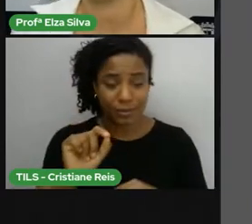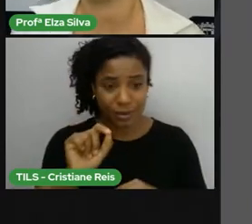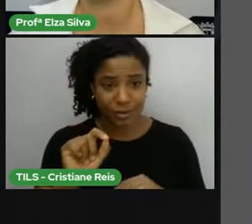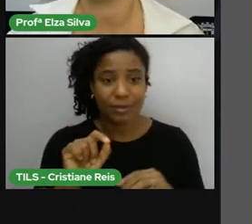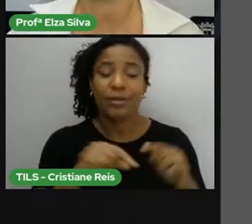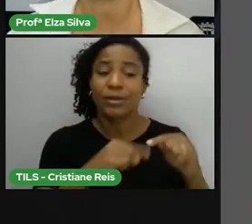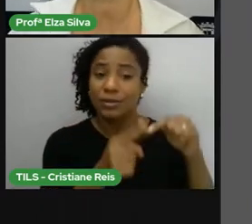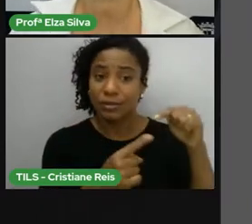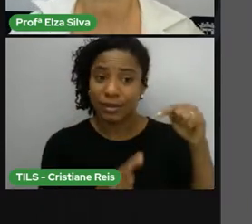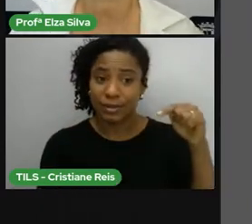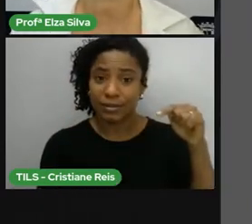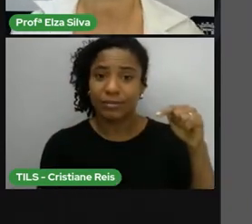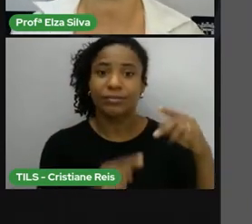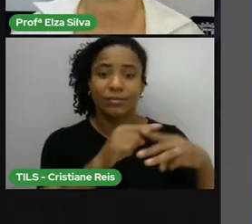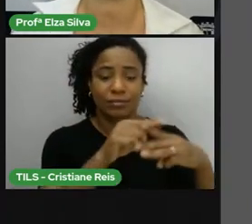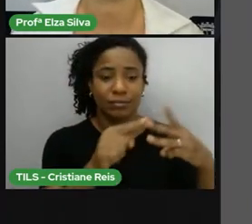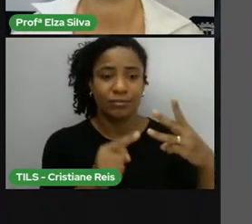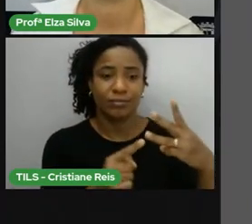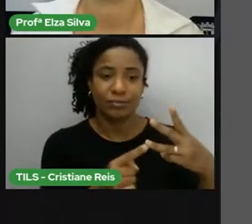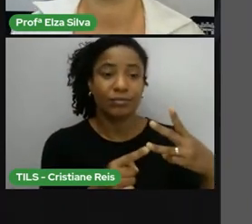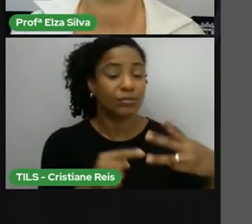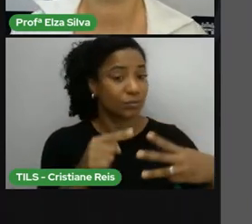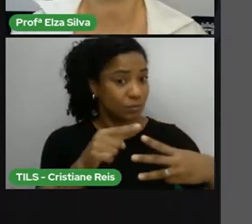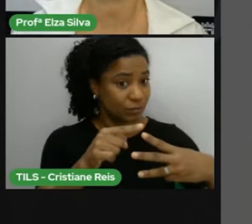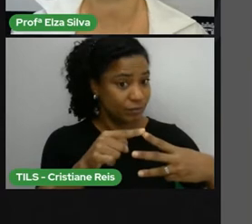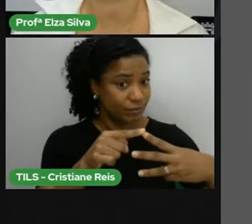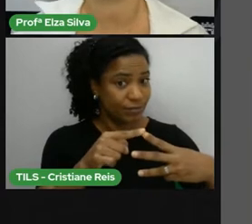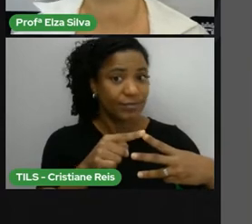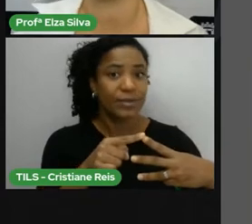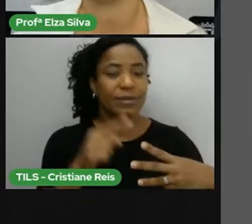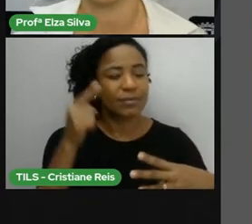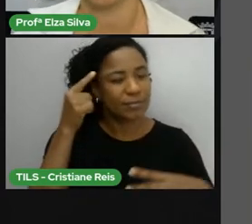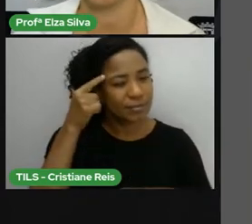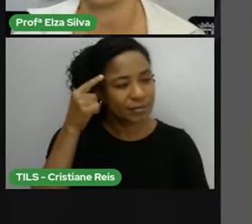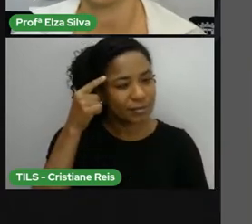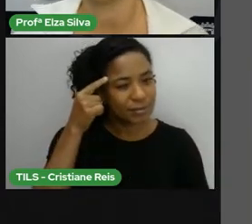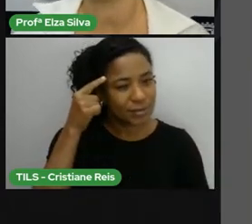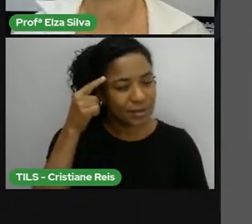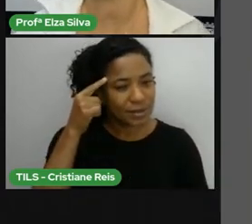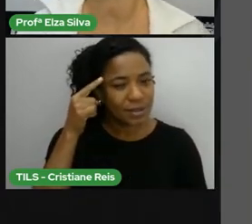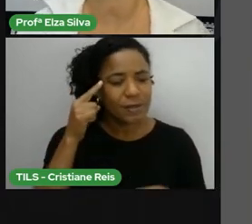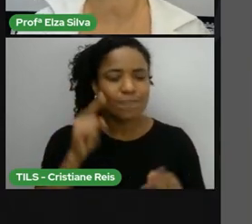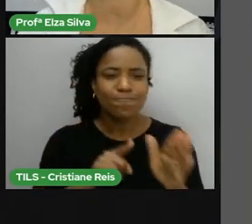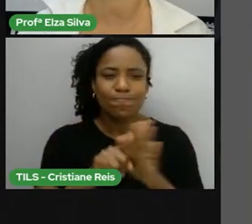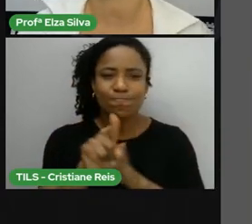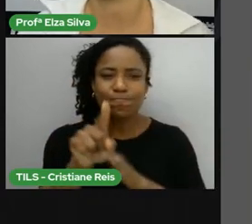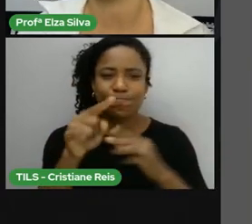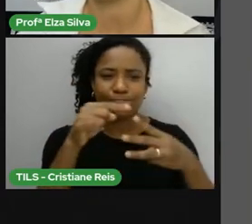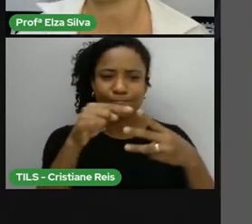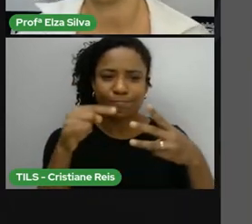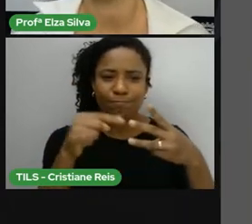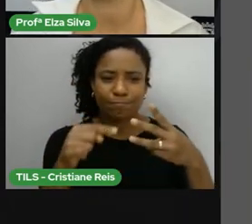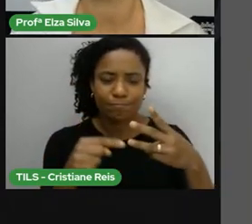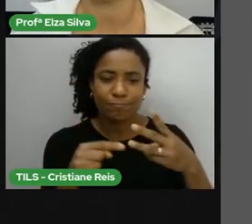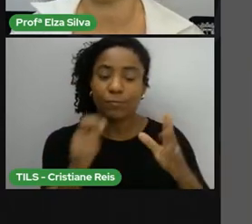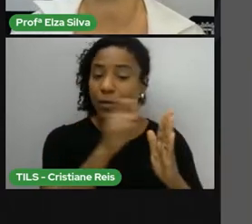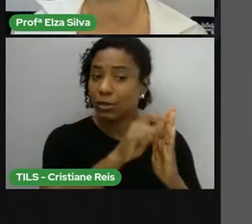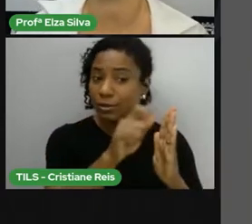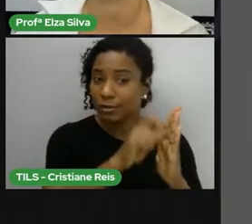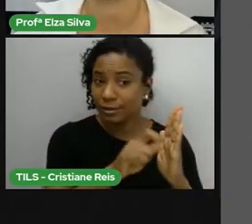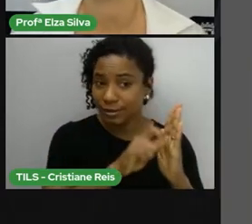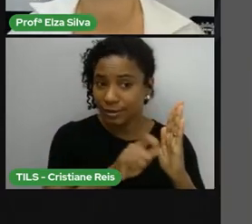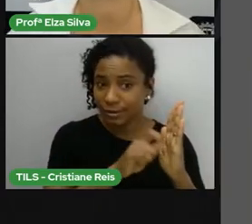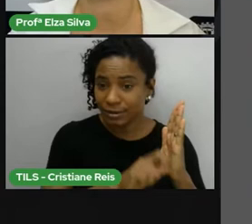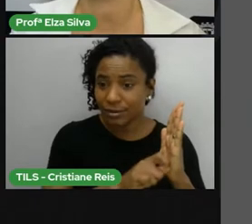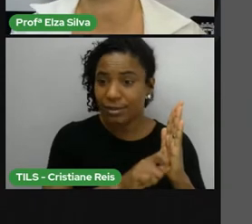seu caderno esses três questionamentos. Vamos pensar sobre eles e fazer as anotações com base